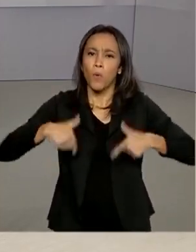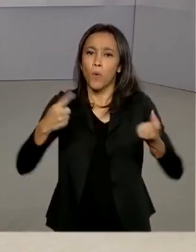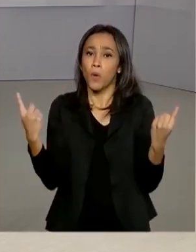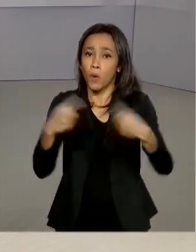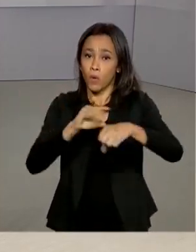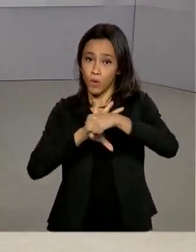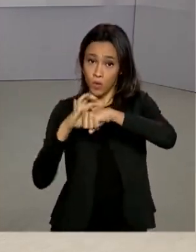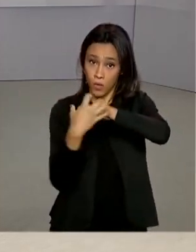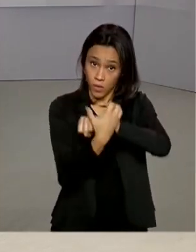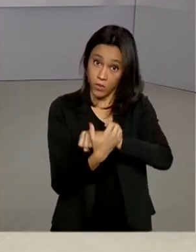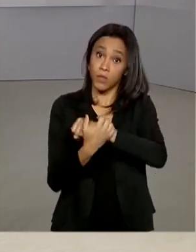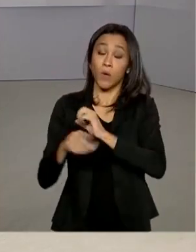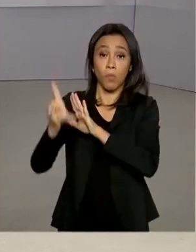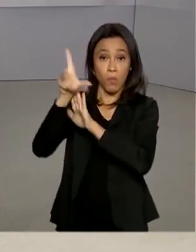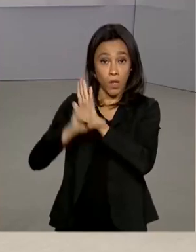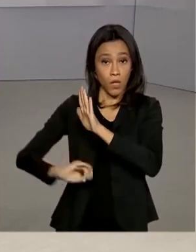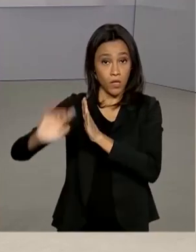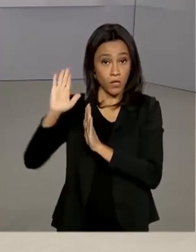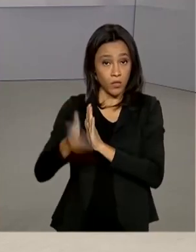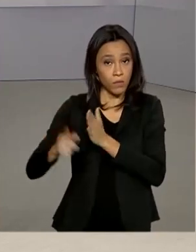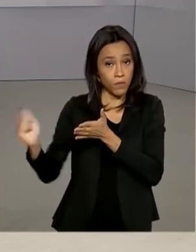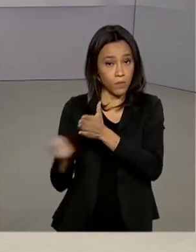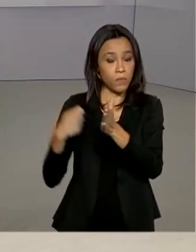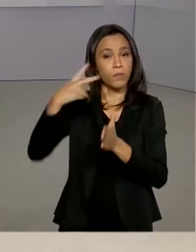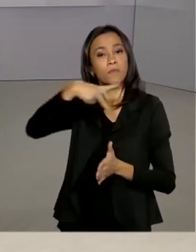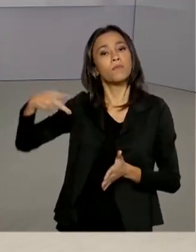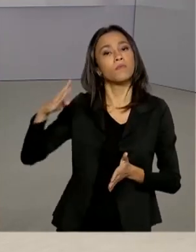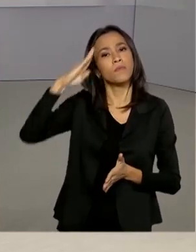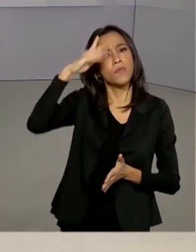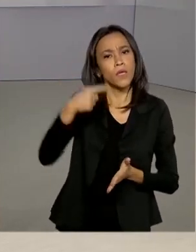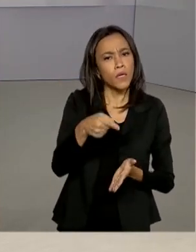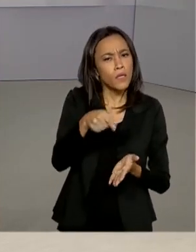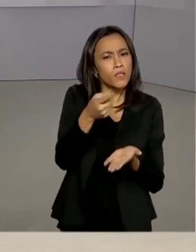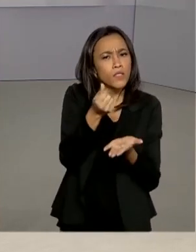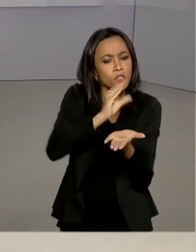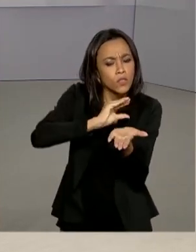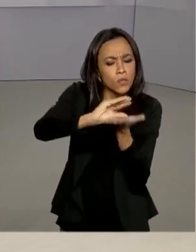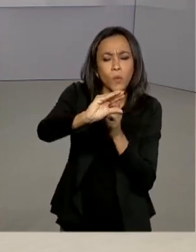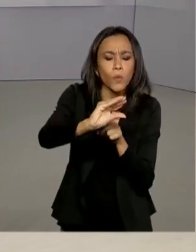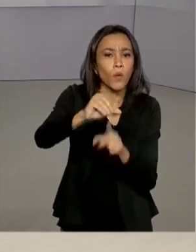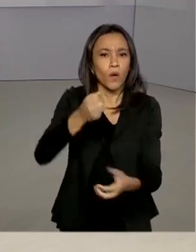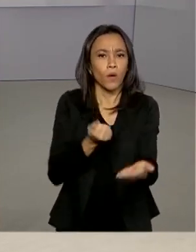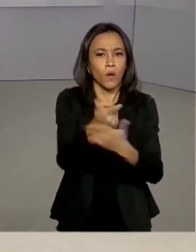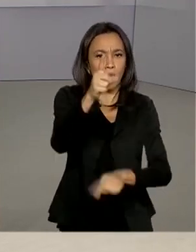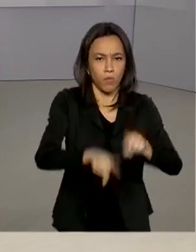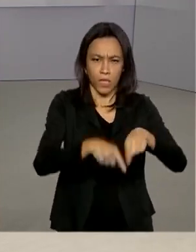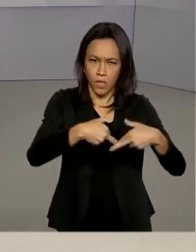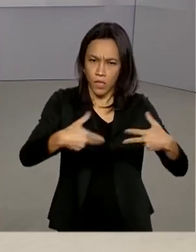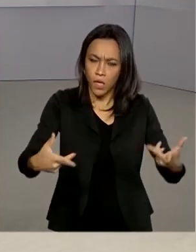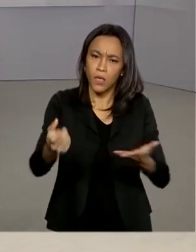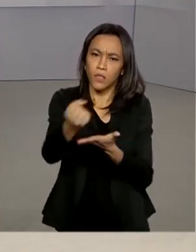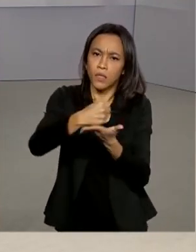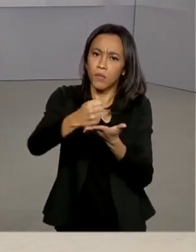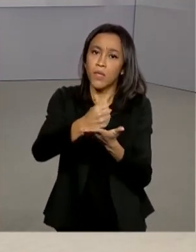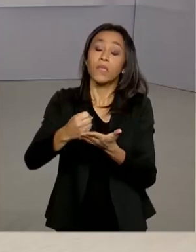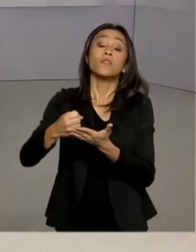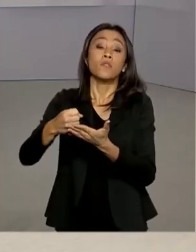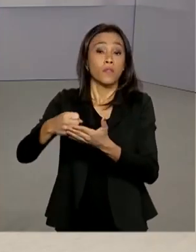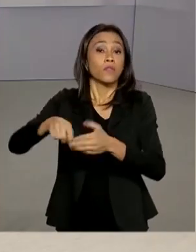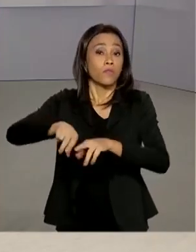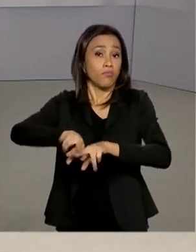lei sancionada pelo presidente Jair Bolsonaro, os recursos devem ser usados na compra de equipamentos, medicamentos e produtos